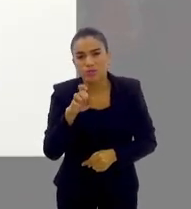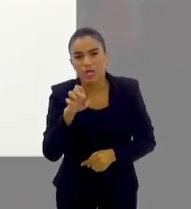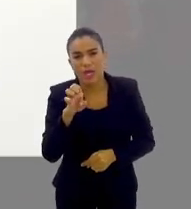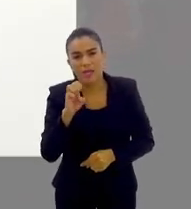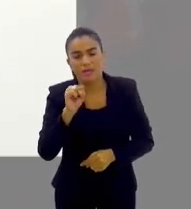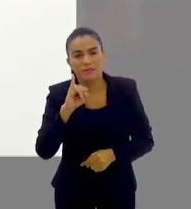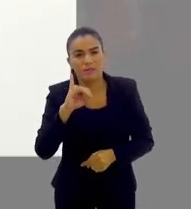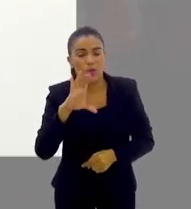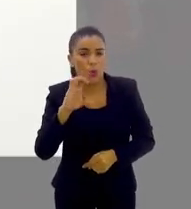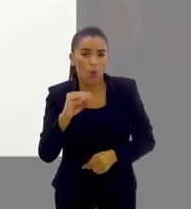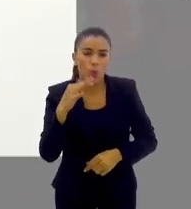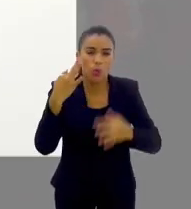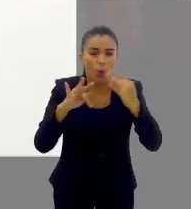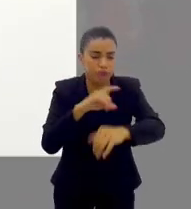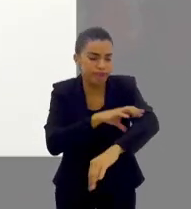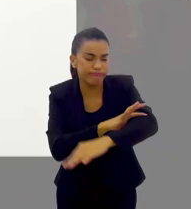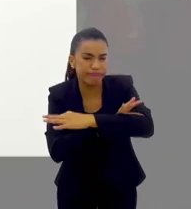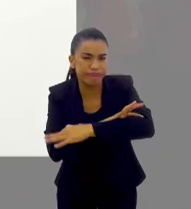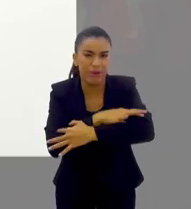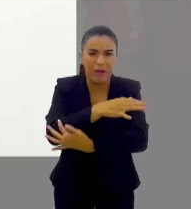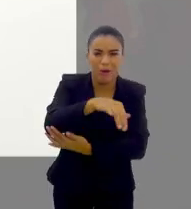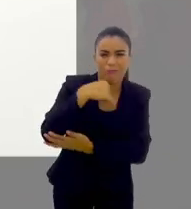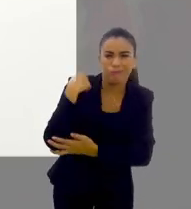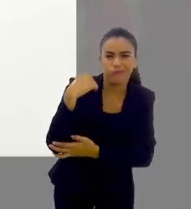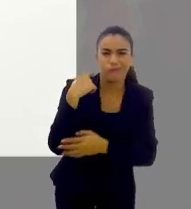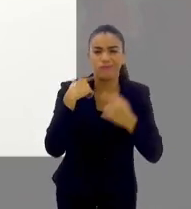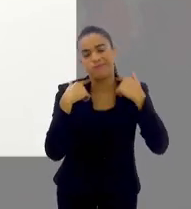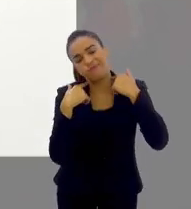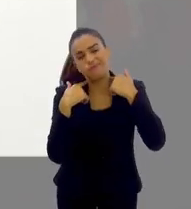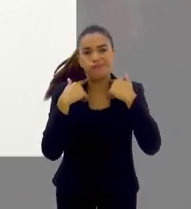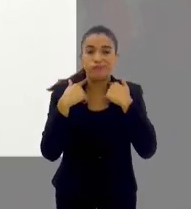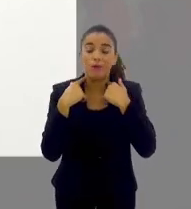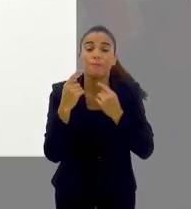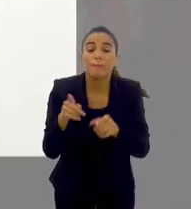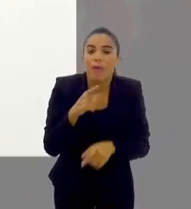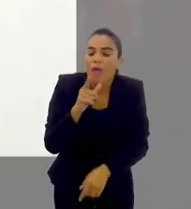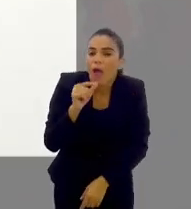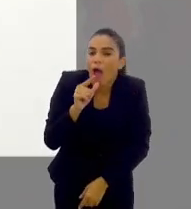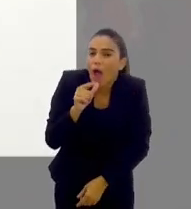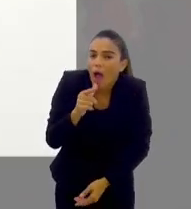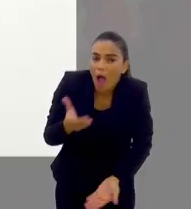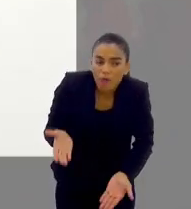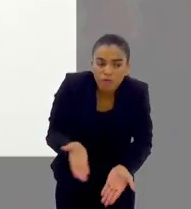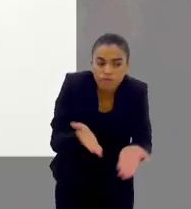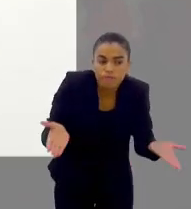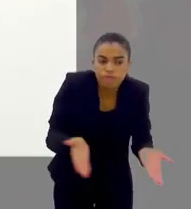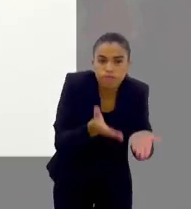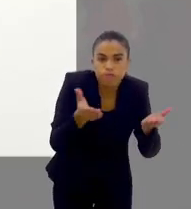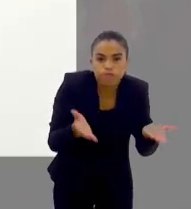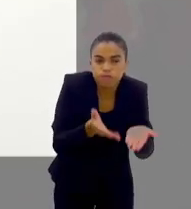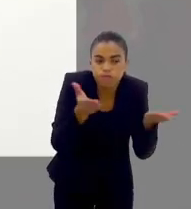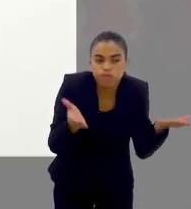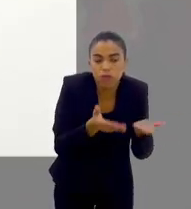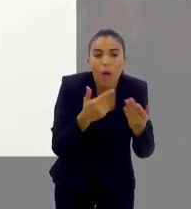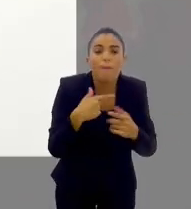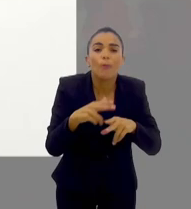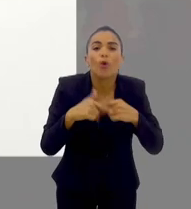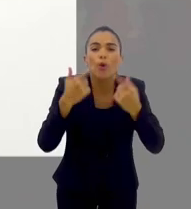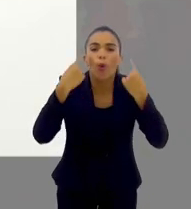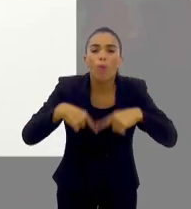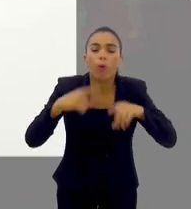dor de cabeça, dor no corpo, dor nas articulações, promover uma hidratação daquele paciente, porque ele acaba